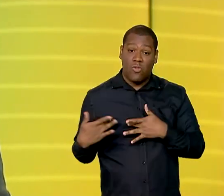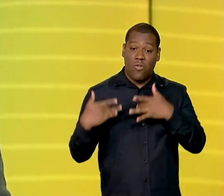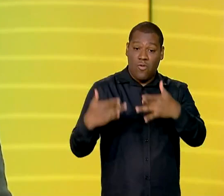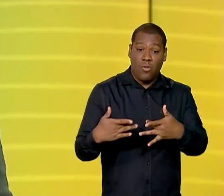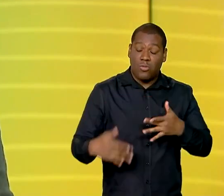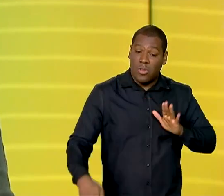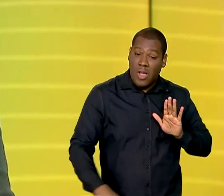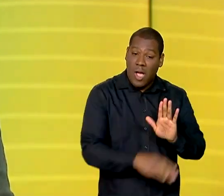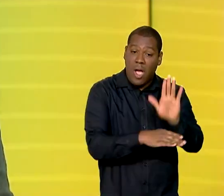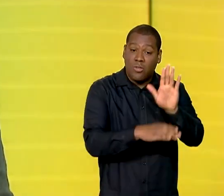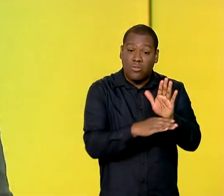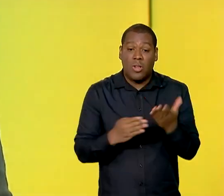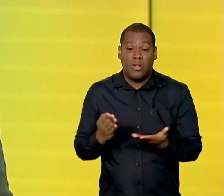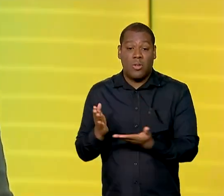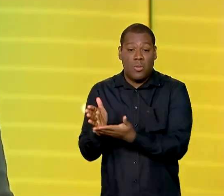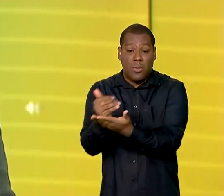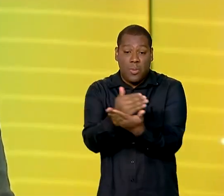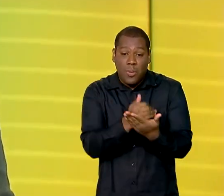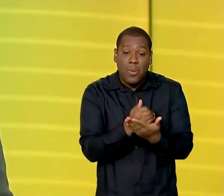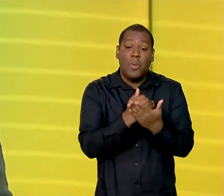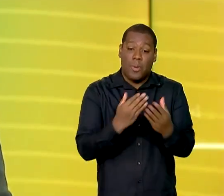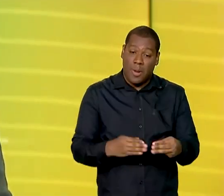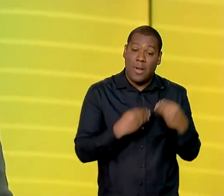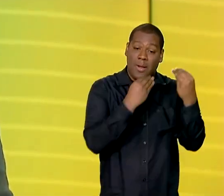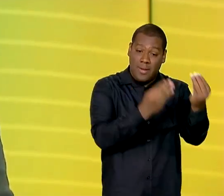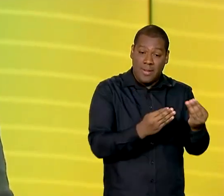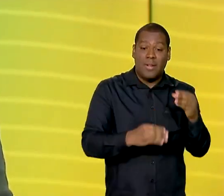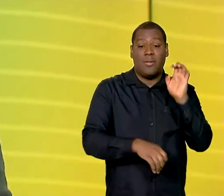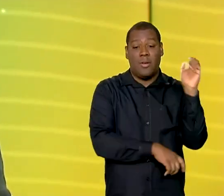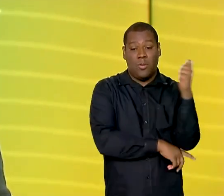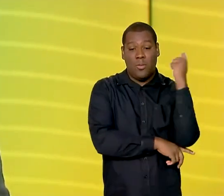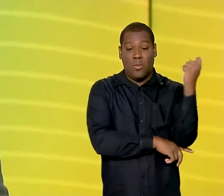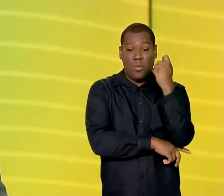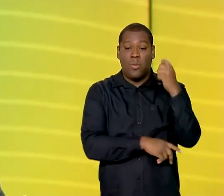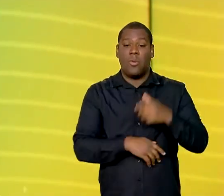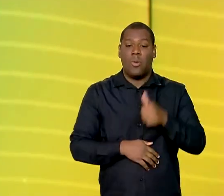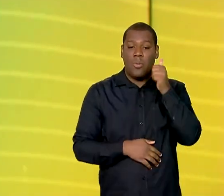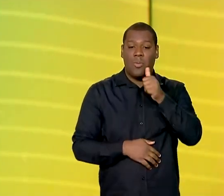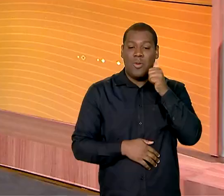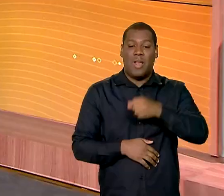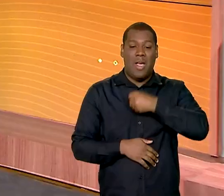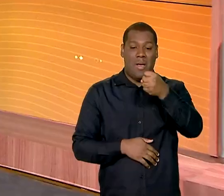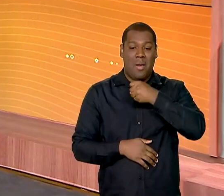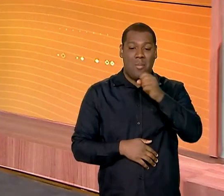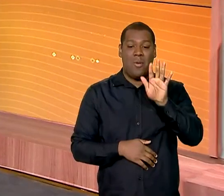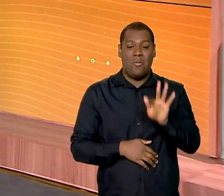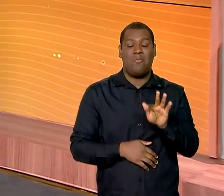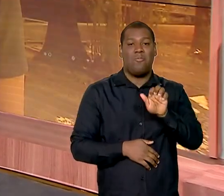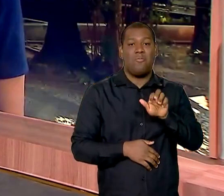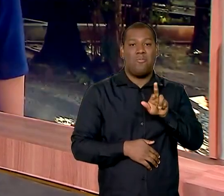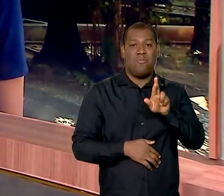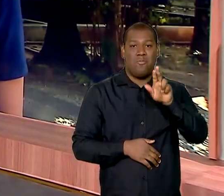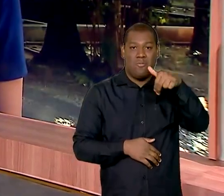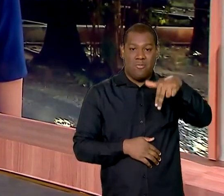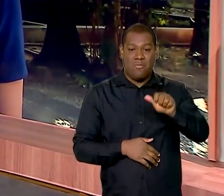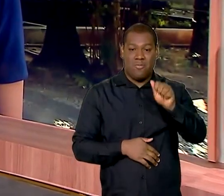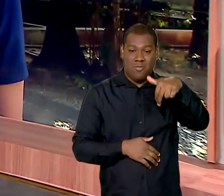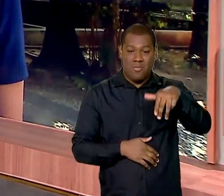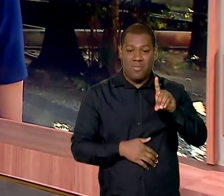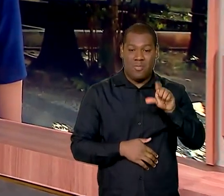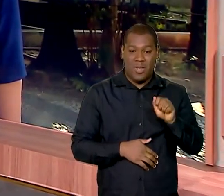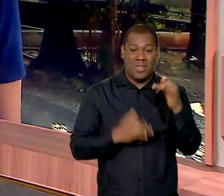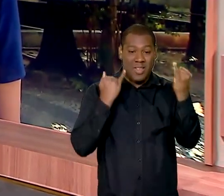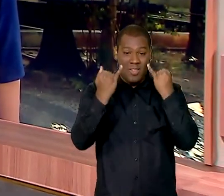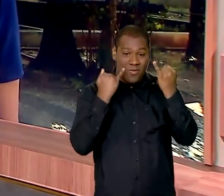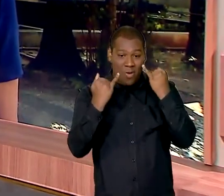ajudar na triagem das doações. Quem tem mais informações é a repórter Fernanda Cruz, que está em São Paulo. Bom dia, Fernanda! É com